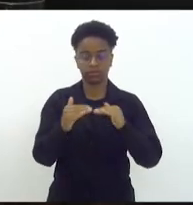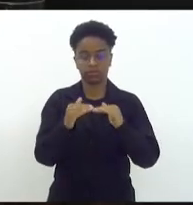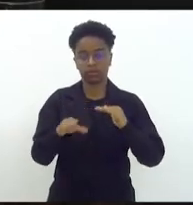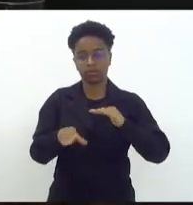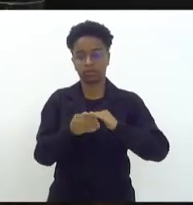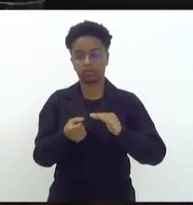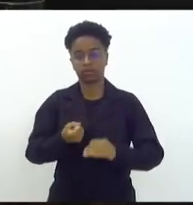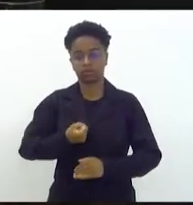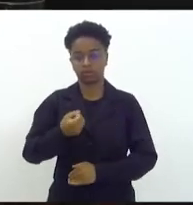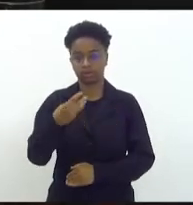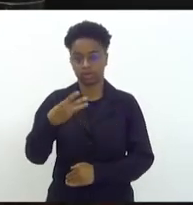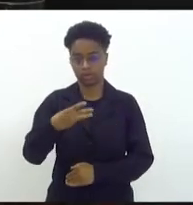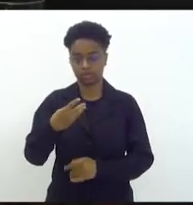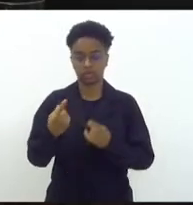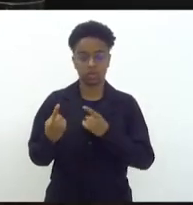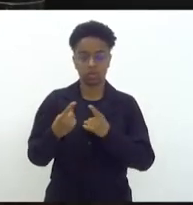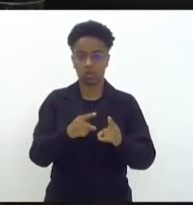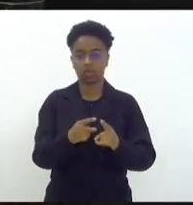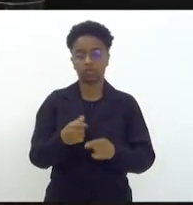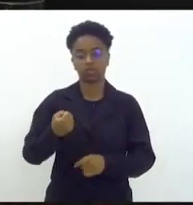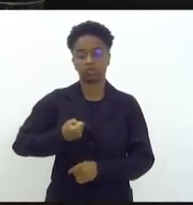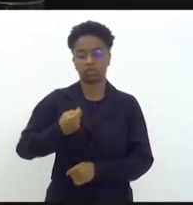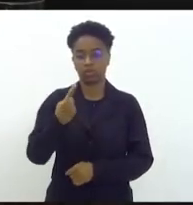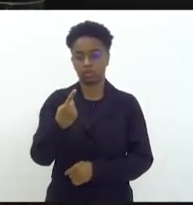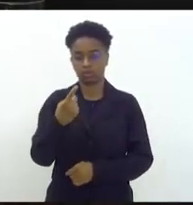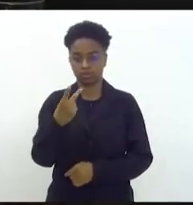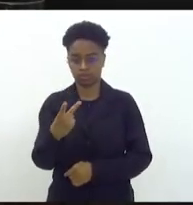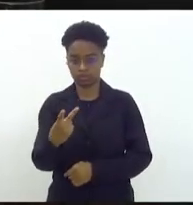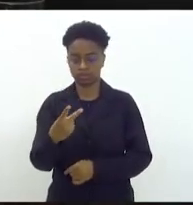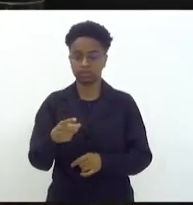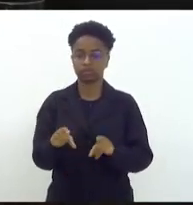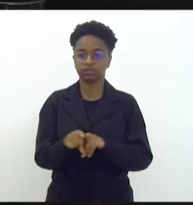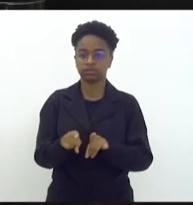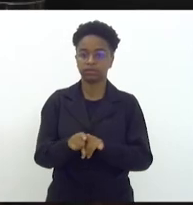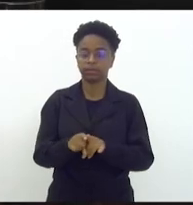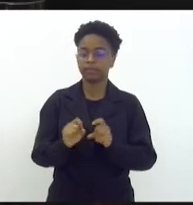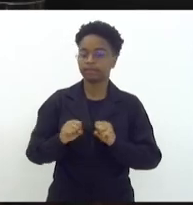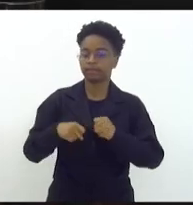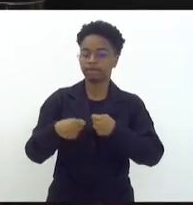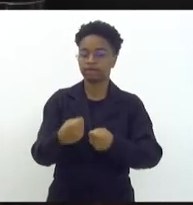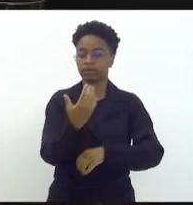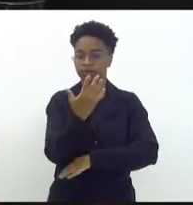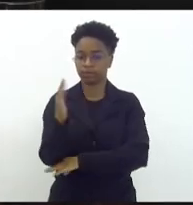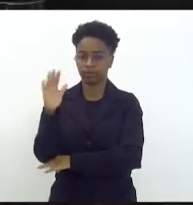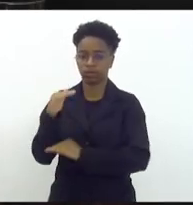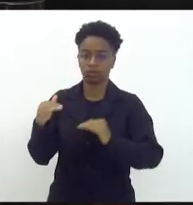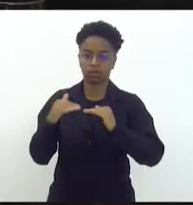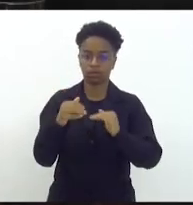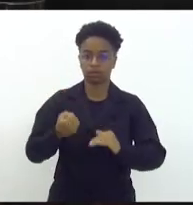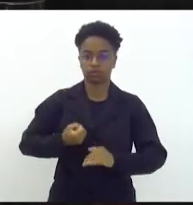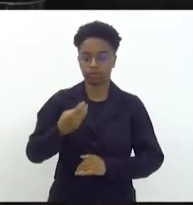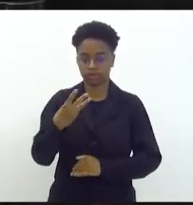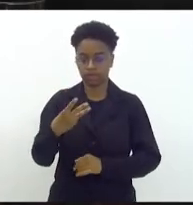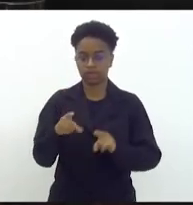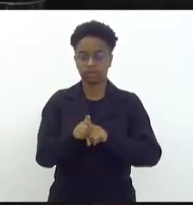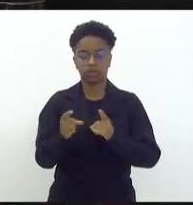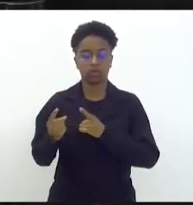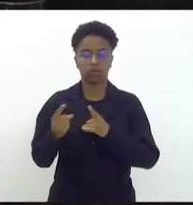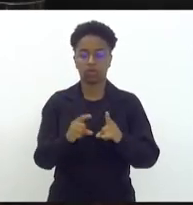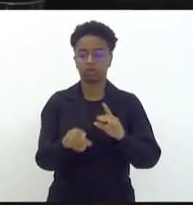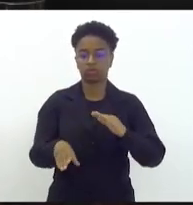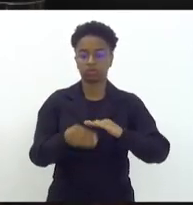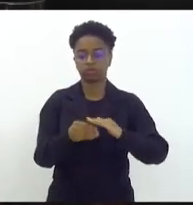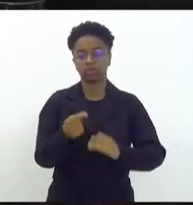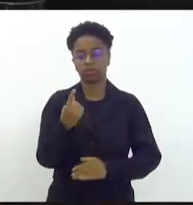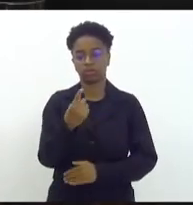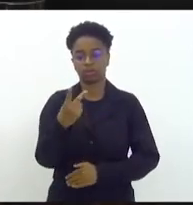emenda número 3, contrário às emendas número 1 e 2, de defesa do meio ambiente favorável à emenda 3, e contrário às emendas número